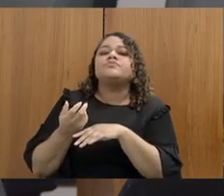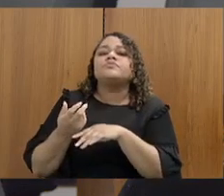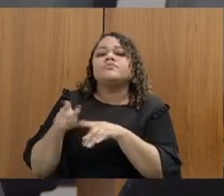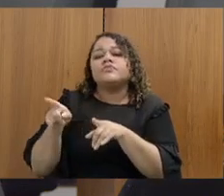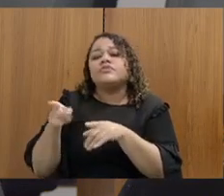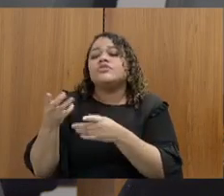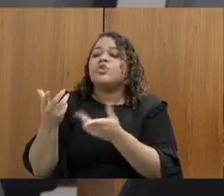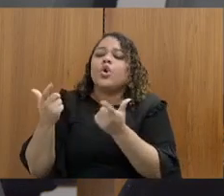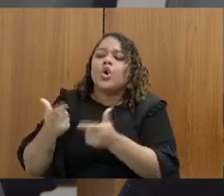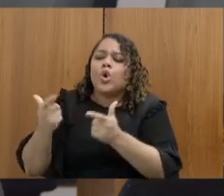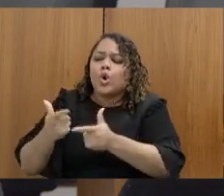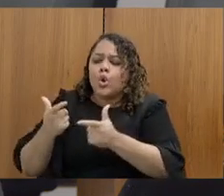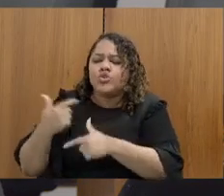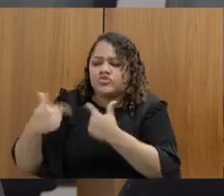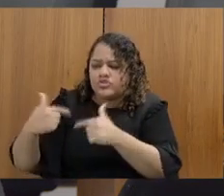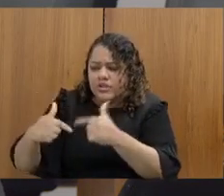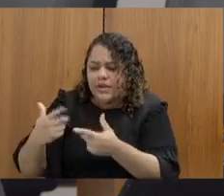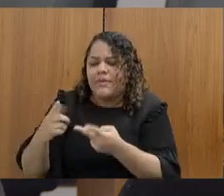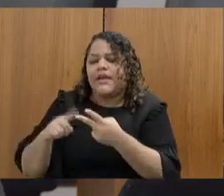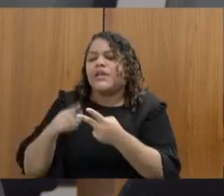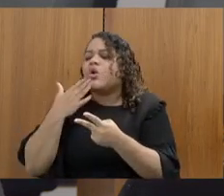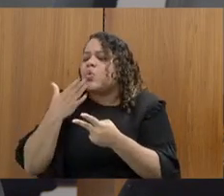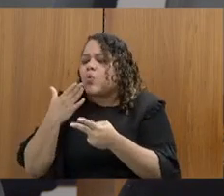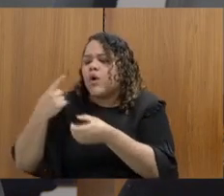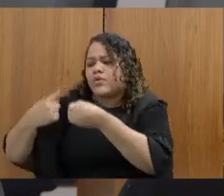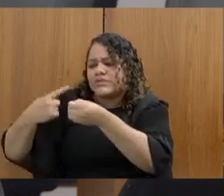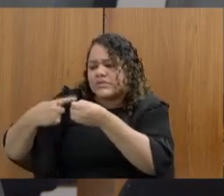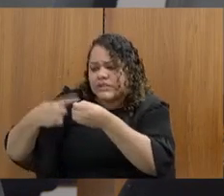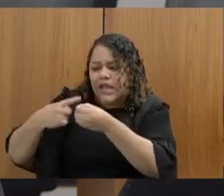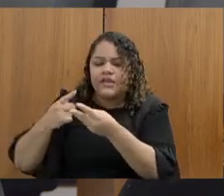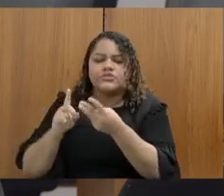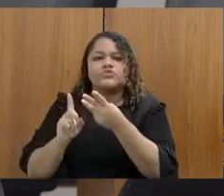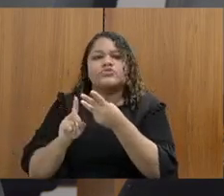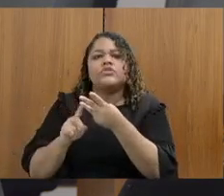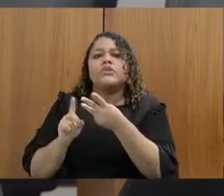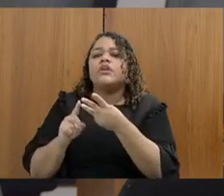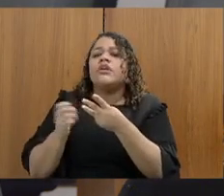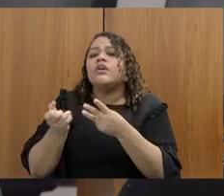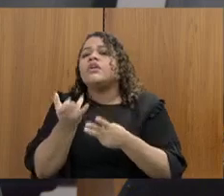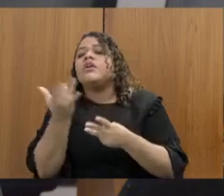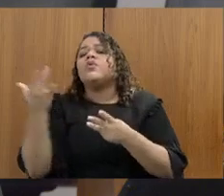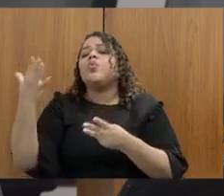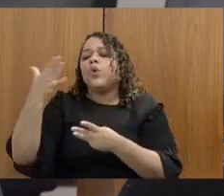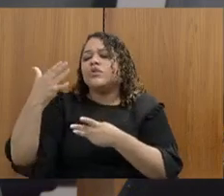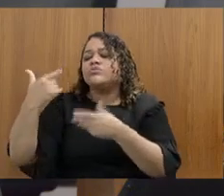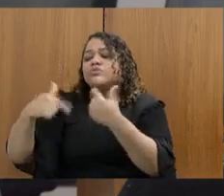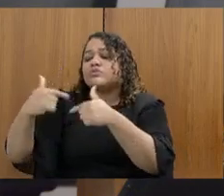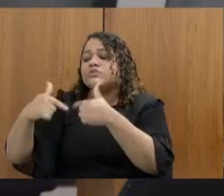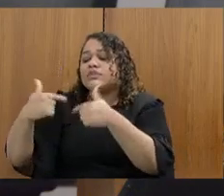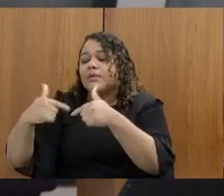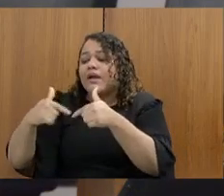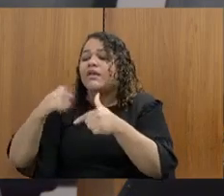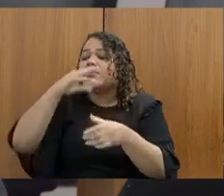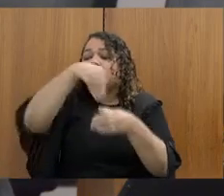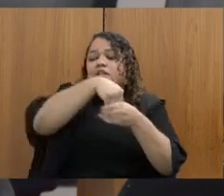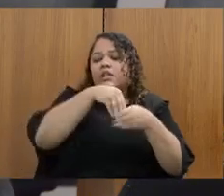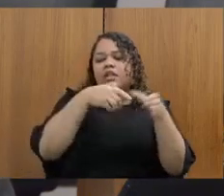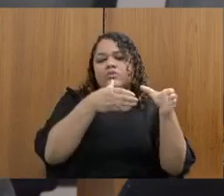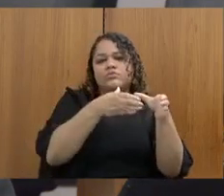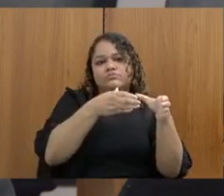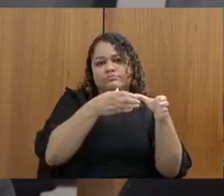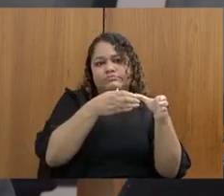locais de exercício, município, e quantos policiais penais estão lotados na cidade administrativa. É muito importante que a gente saiba também